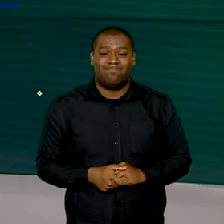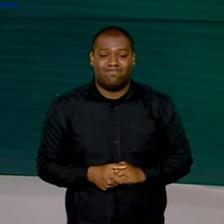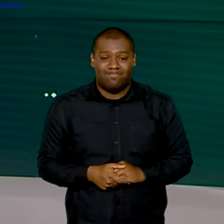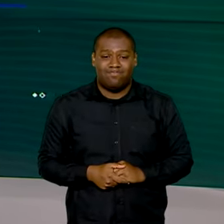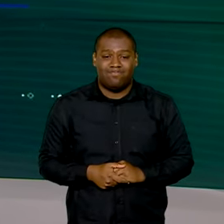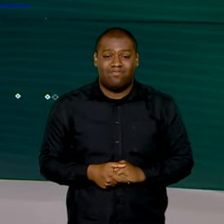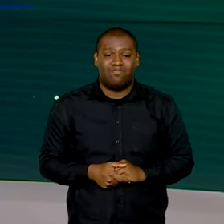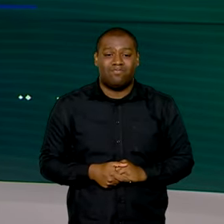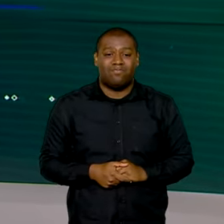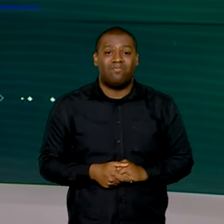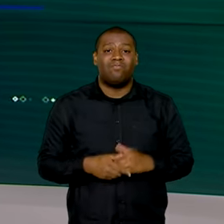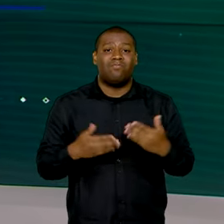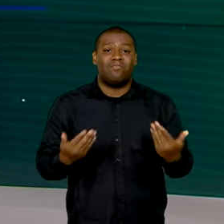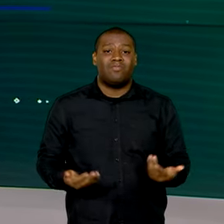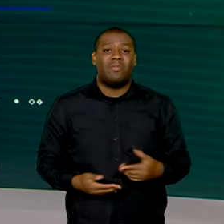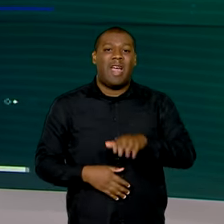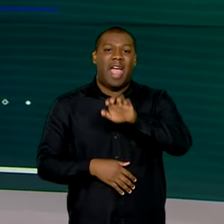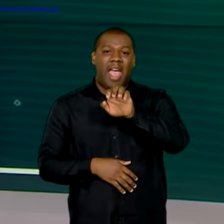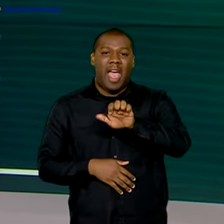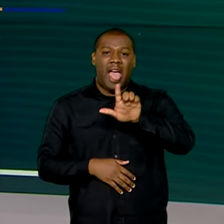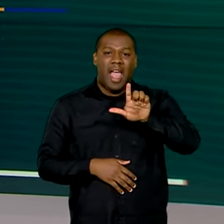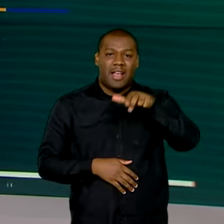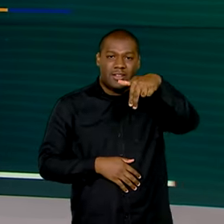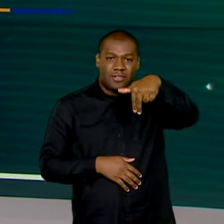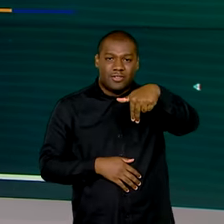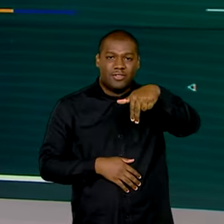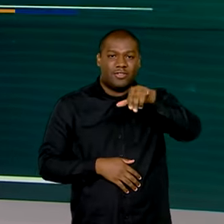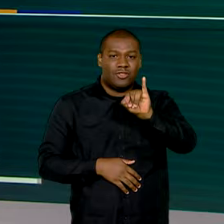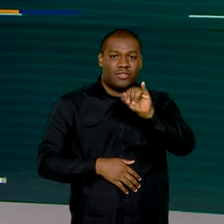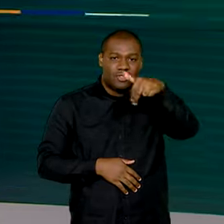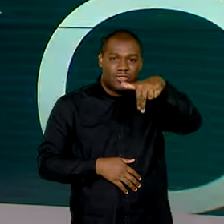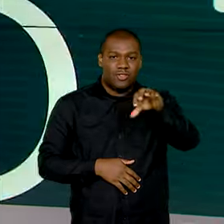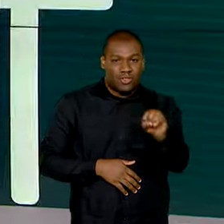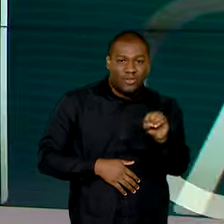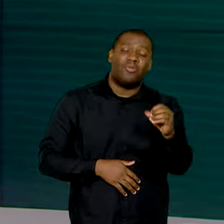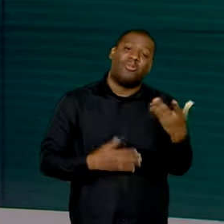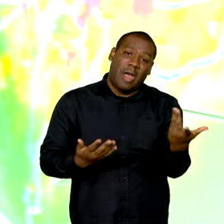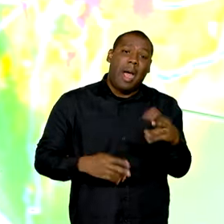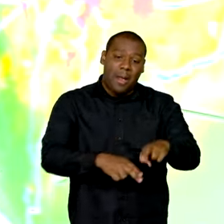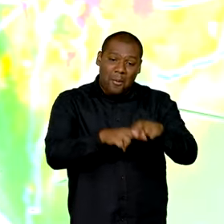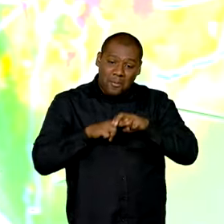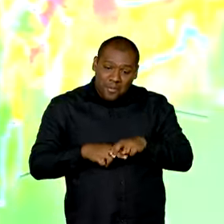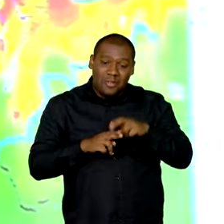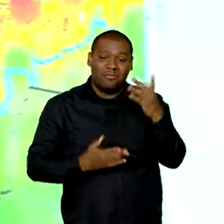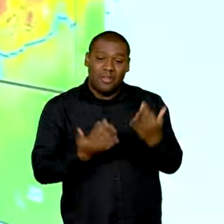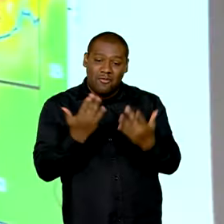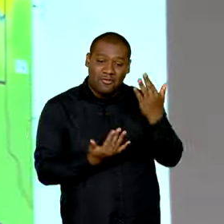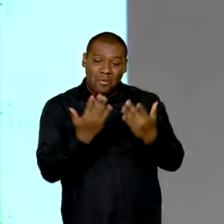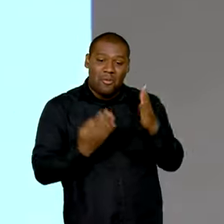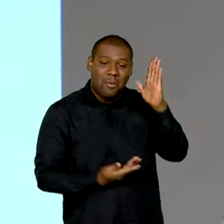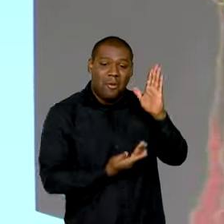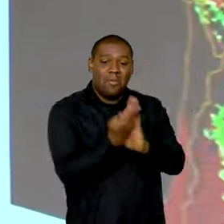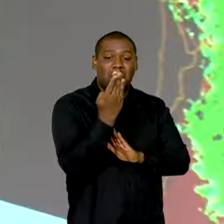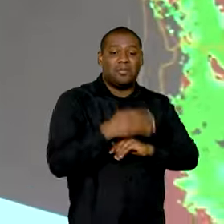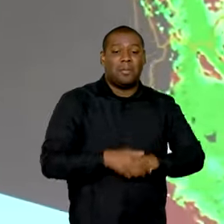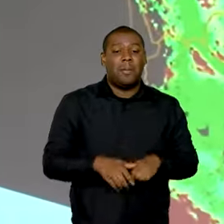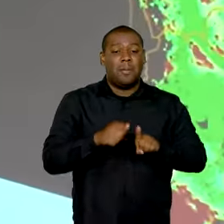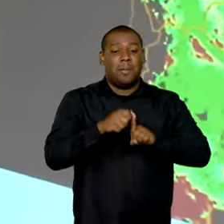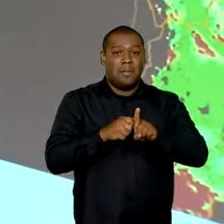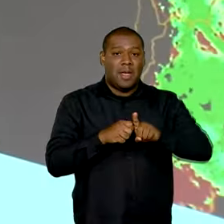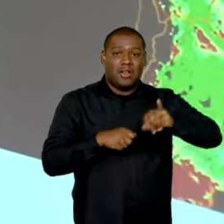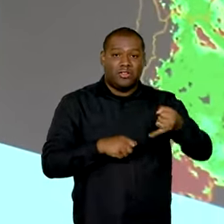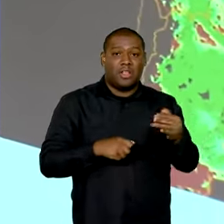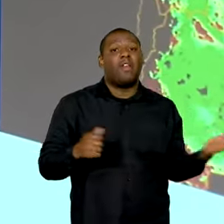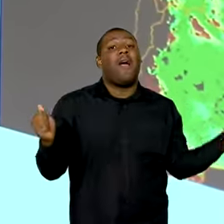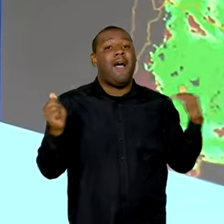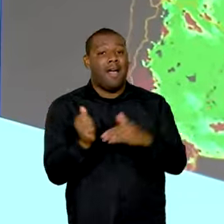pelo fenômeno El Nino, que provoca altas temperaturas. Veja só. Do início do ano até agora,